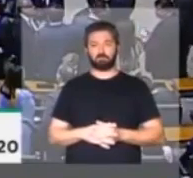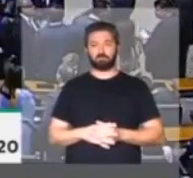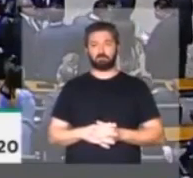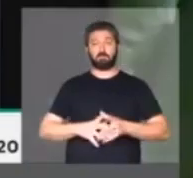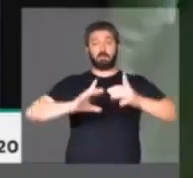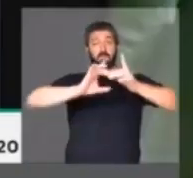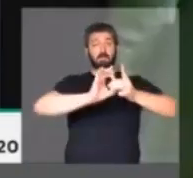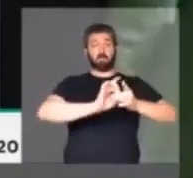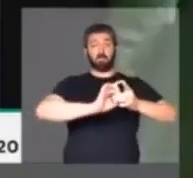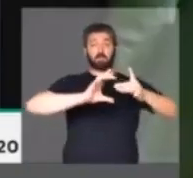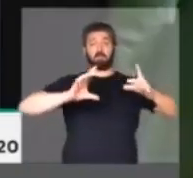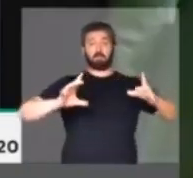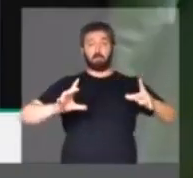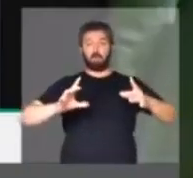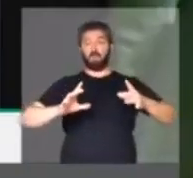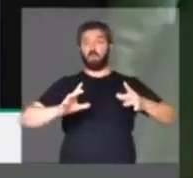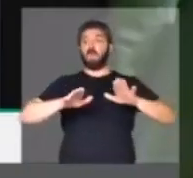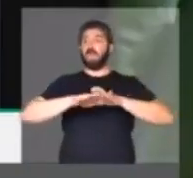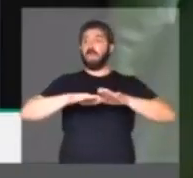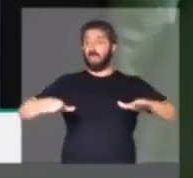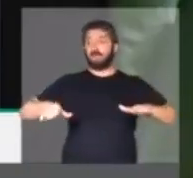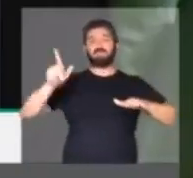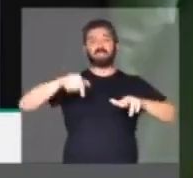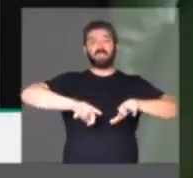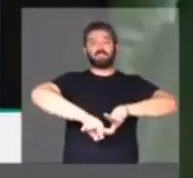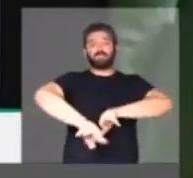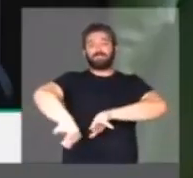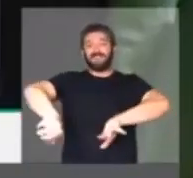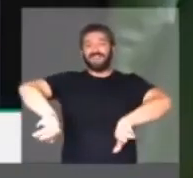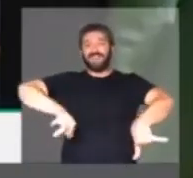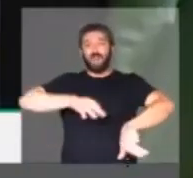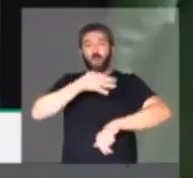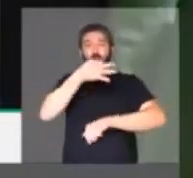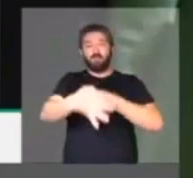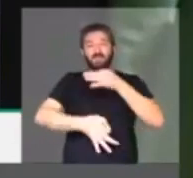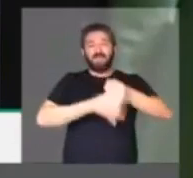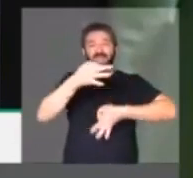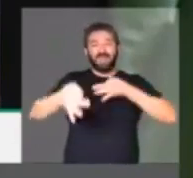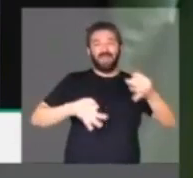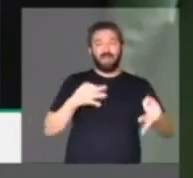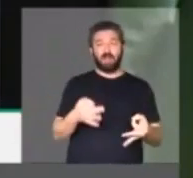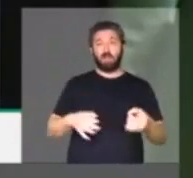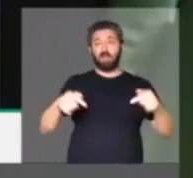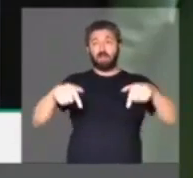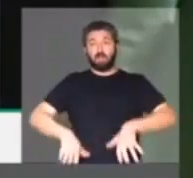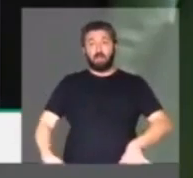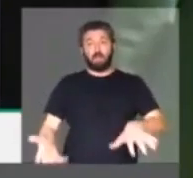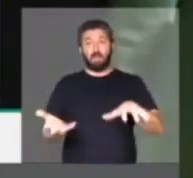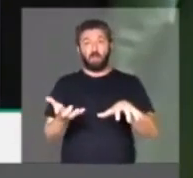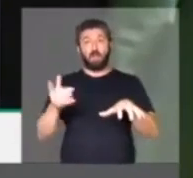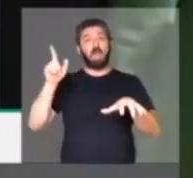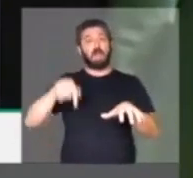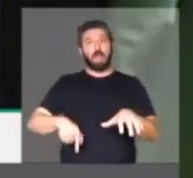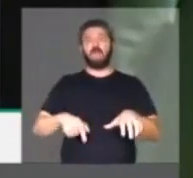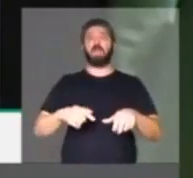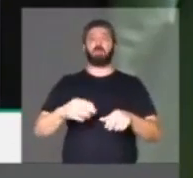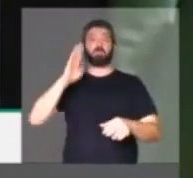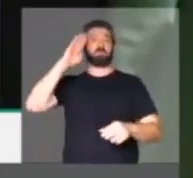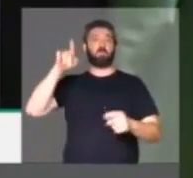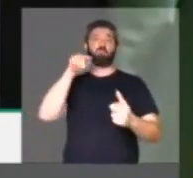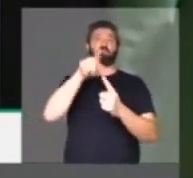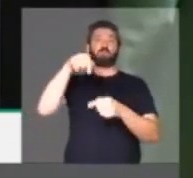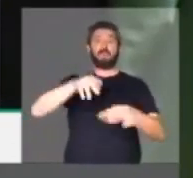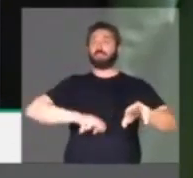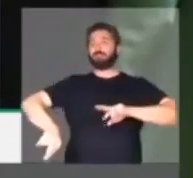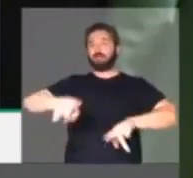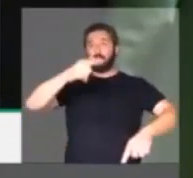A democracia é sim o espaço da diferença. A razão de ser desse parlamento é que a gente possa ser diferente, é